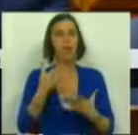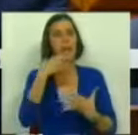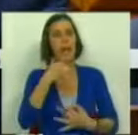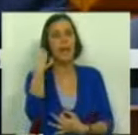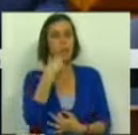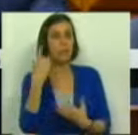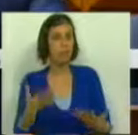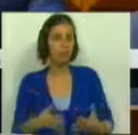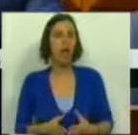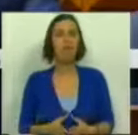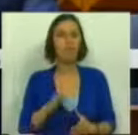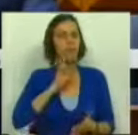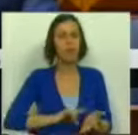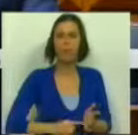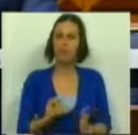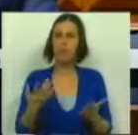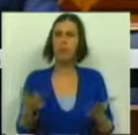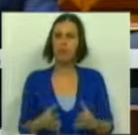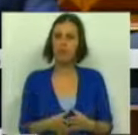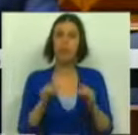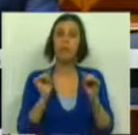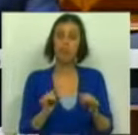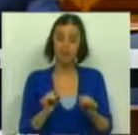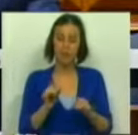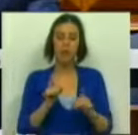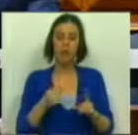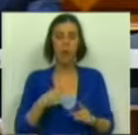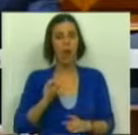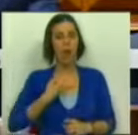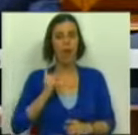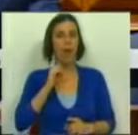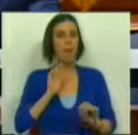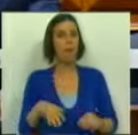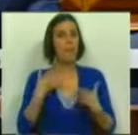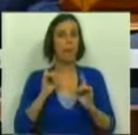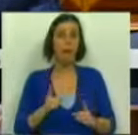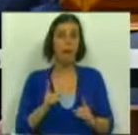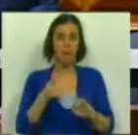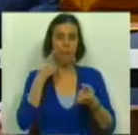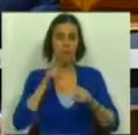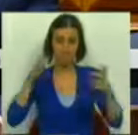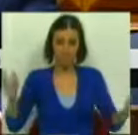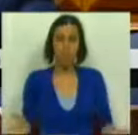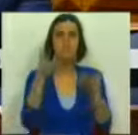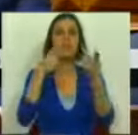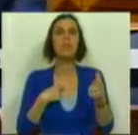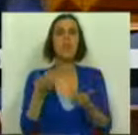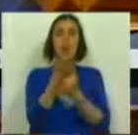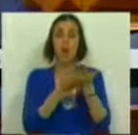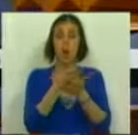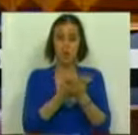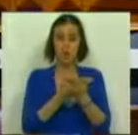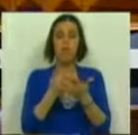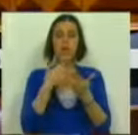credibilidade é fundamental, e é isso que tem sido a nossa moeda principal de relançamento da nossa economia,